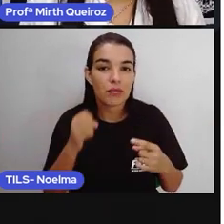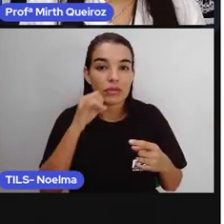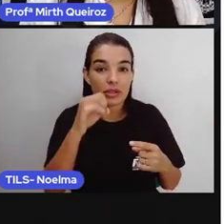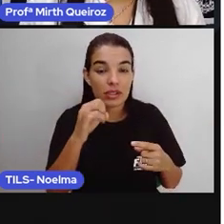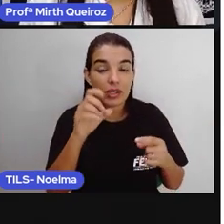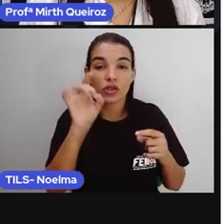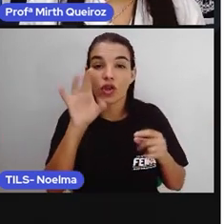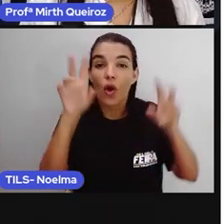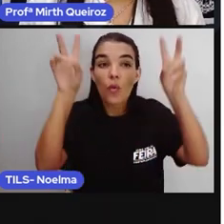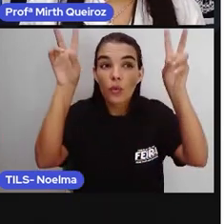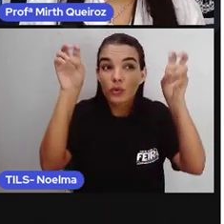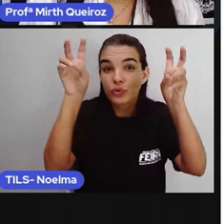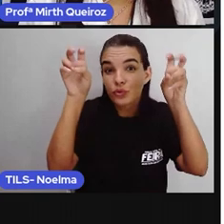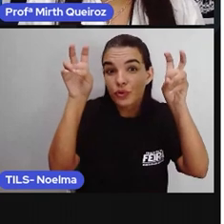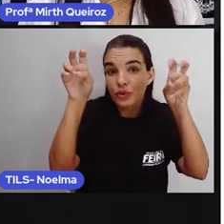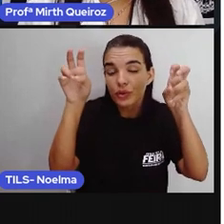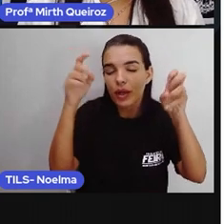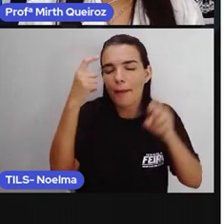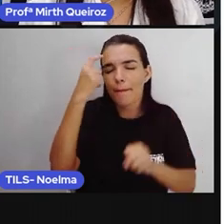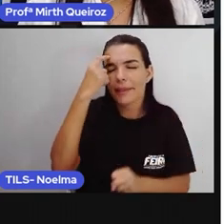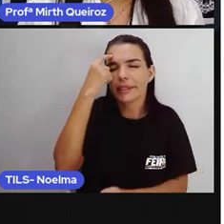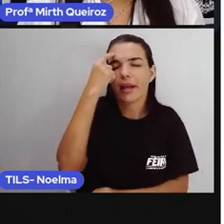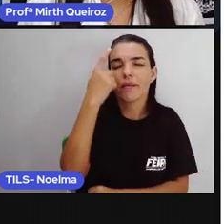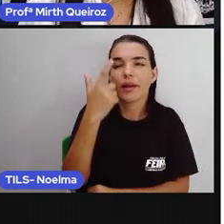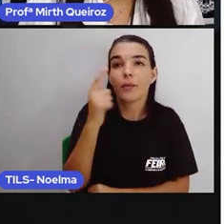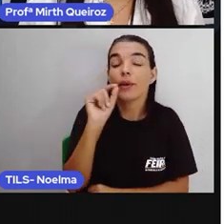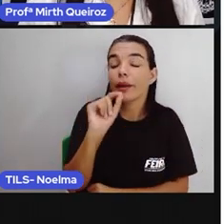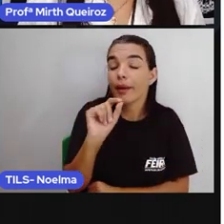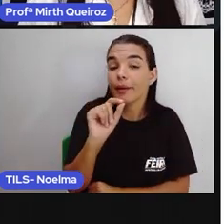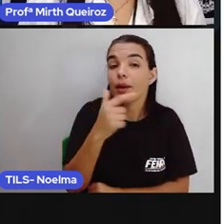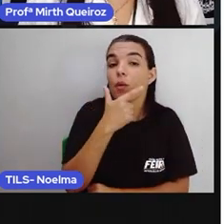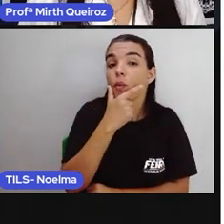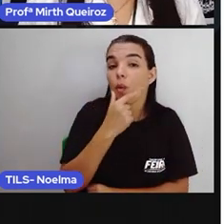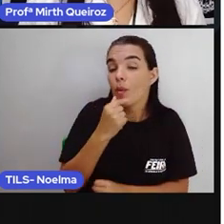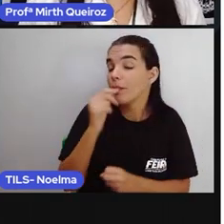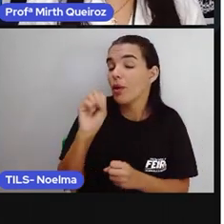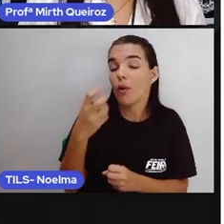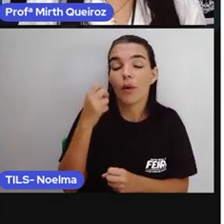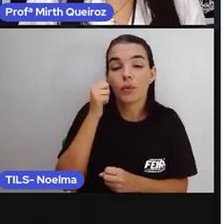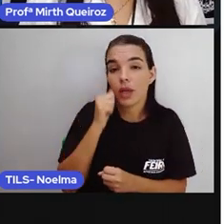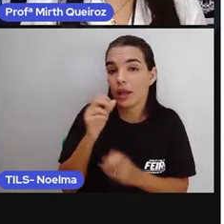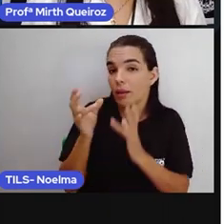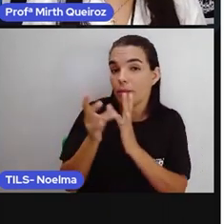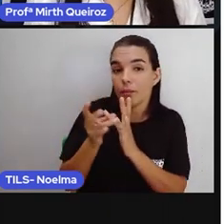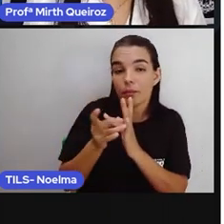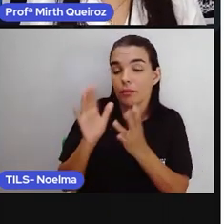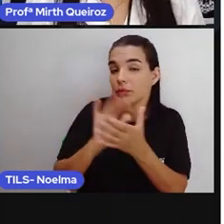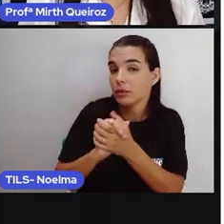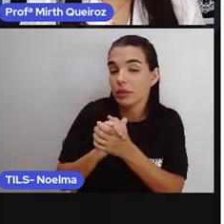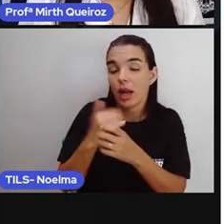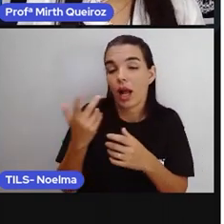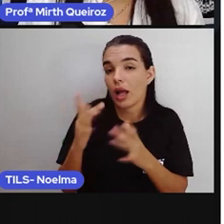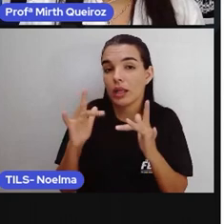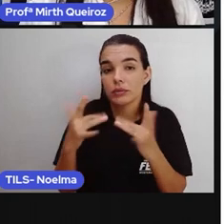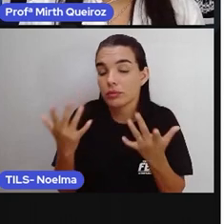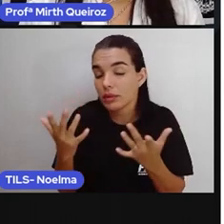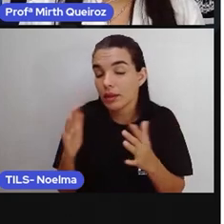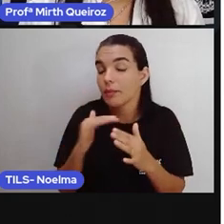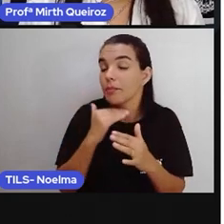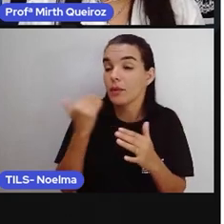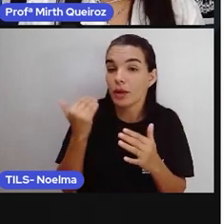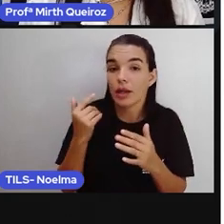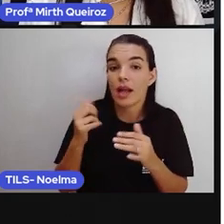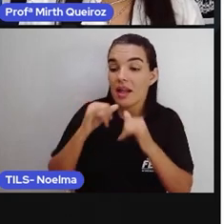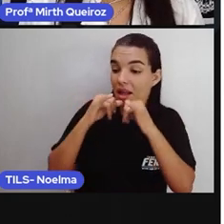pelo título ali, só pela manchete ou manchete, né? A gente iria passar uma informação errada, né?